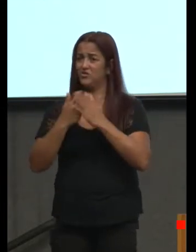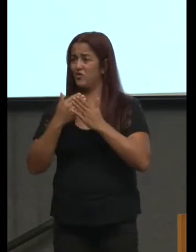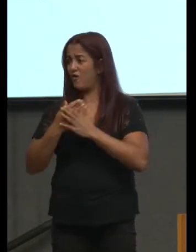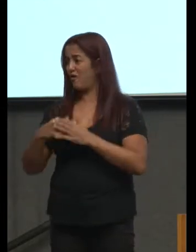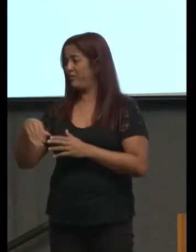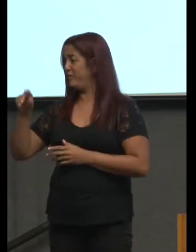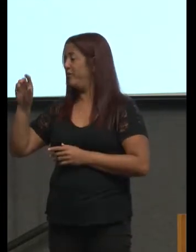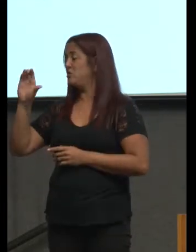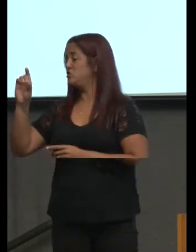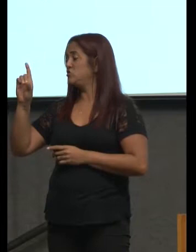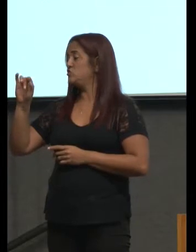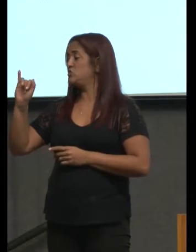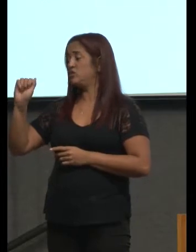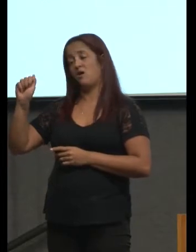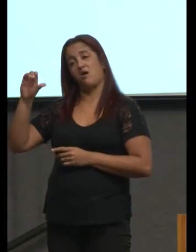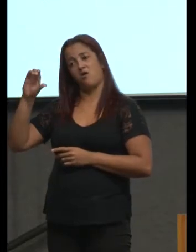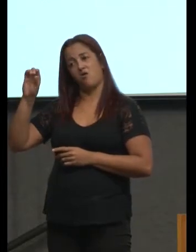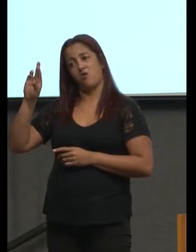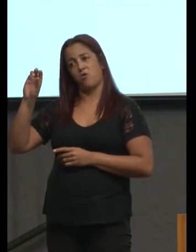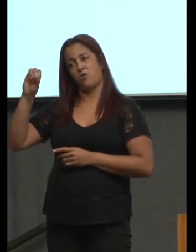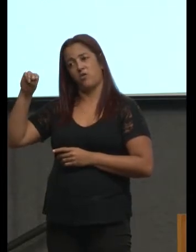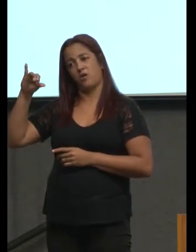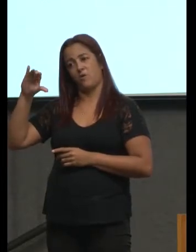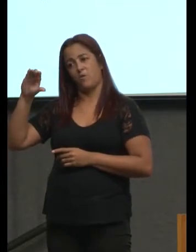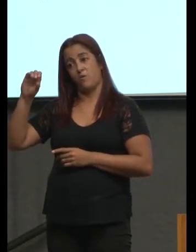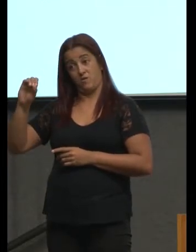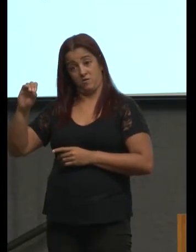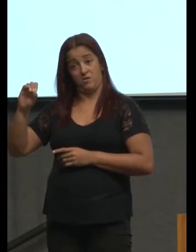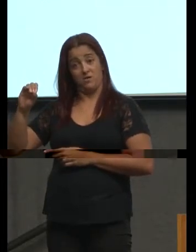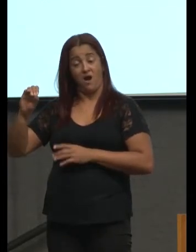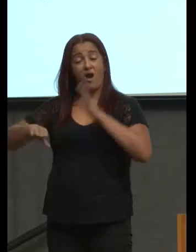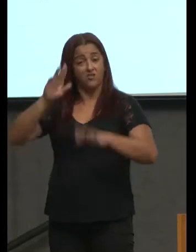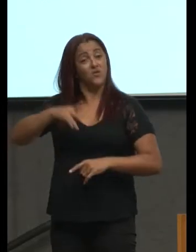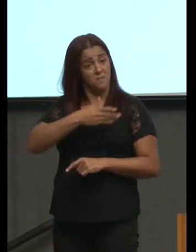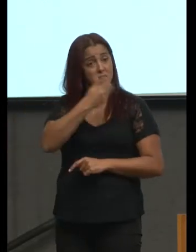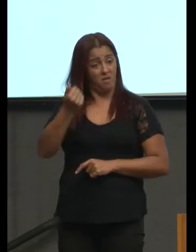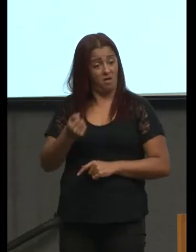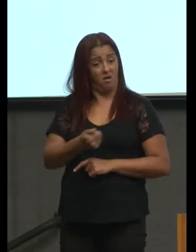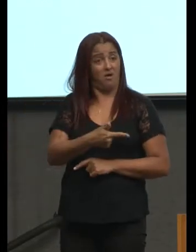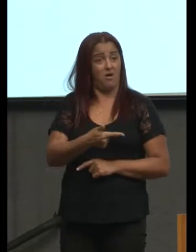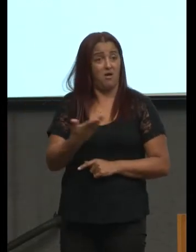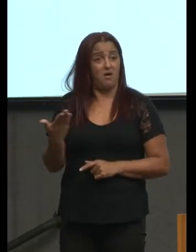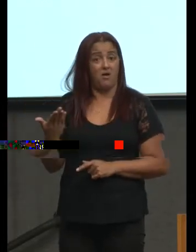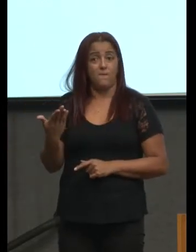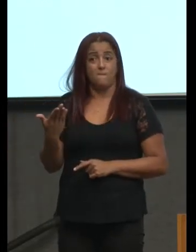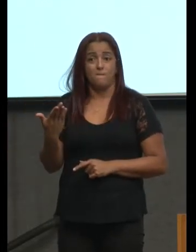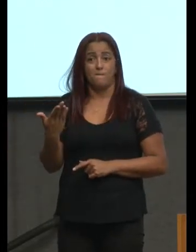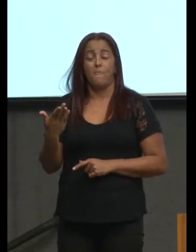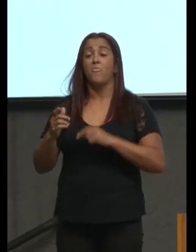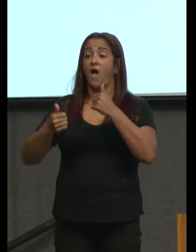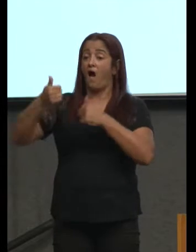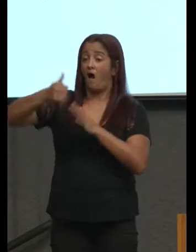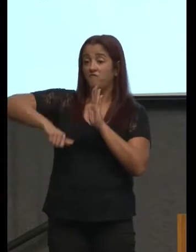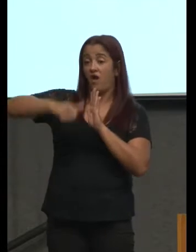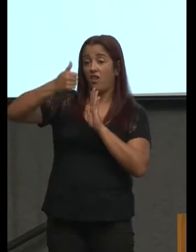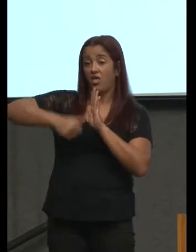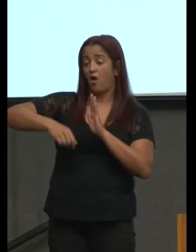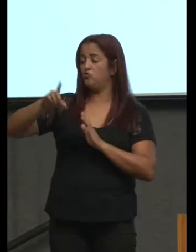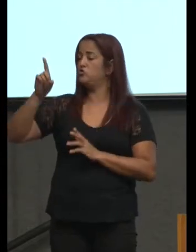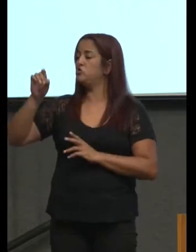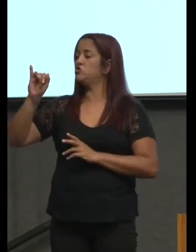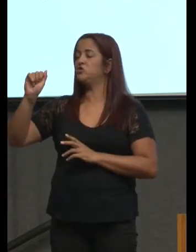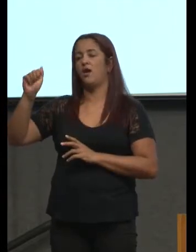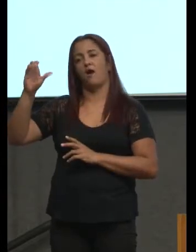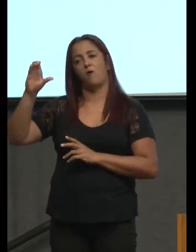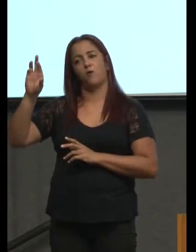IDEB alta que já pegou todo mundo sabendo tudo então o avaliar diacrônico é muito importante quer dizer avaliar o progresso e não